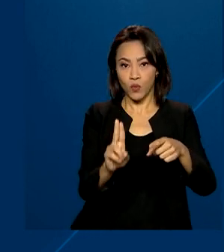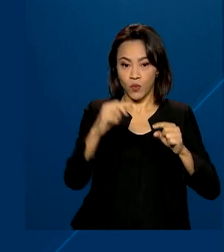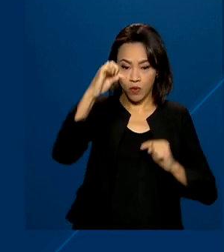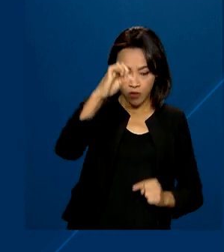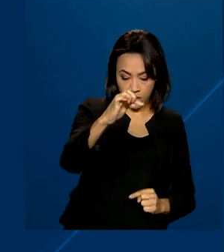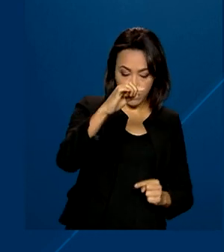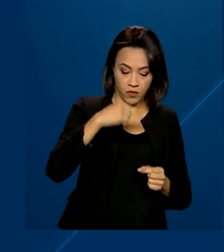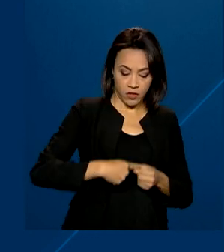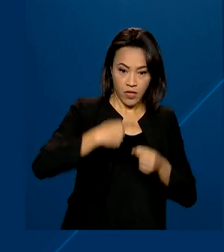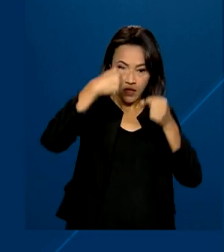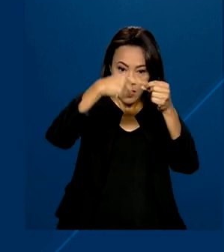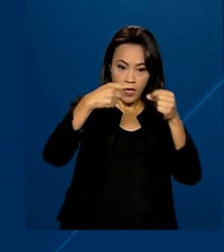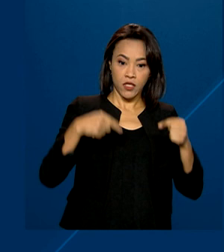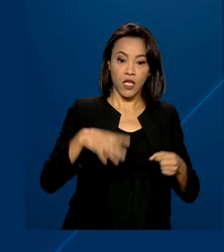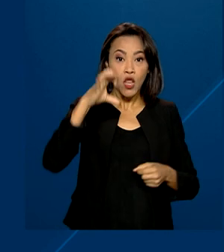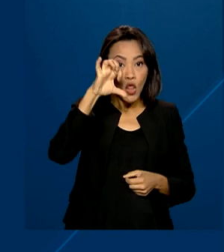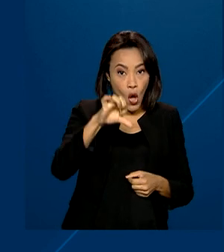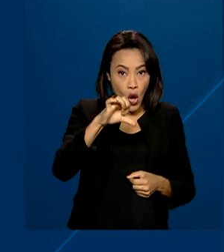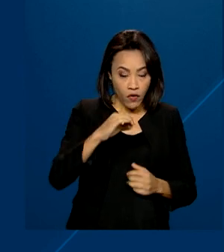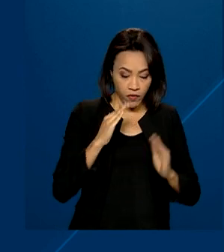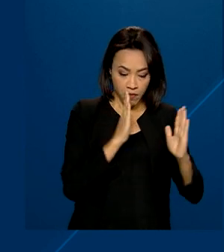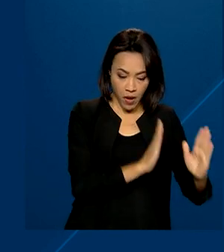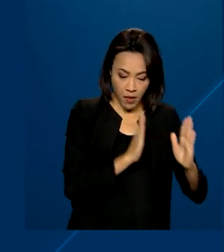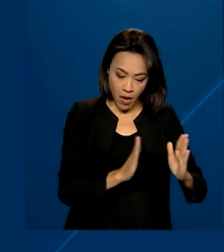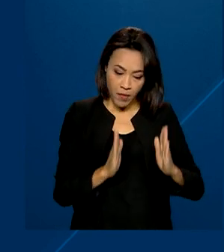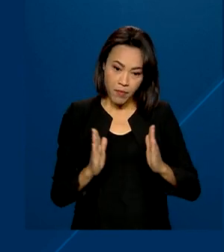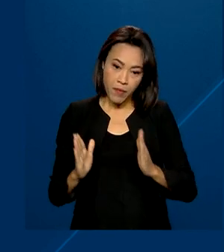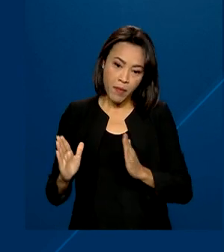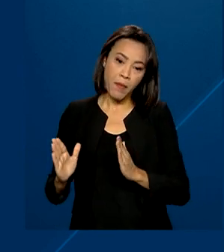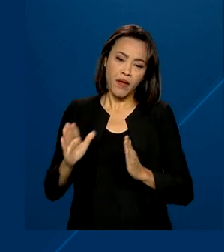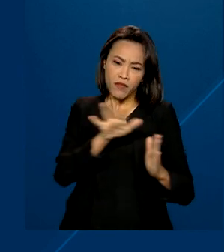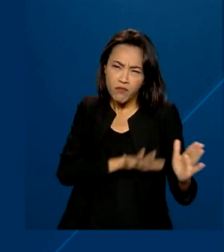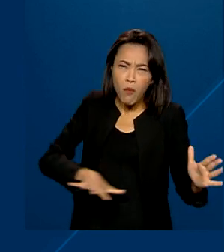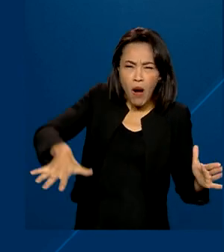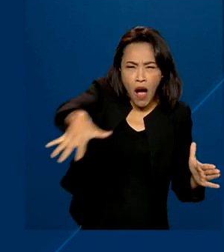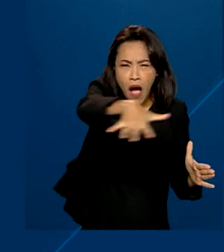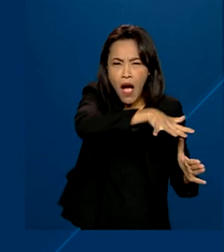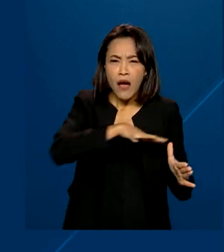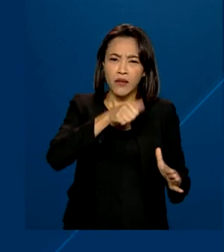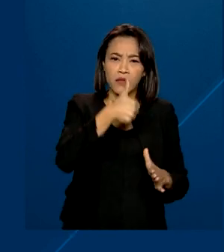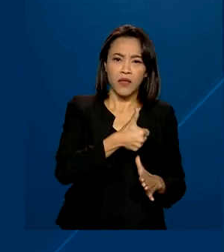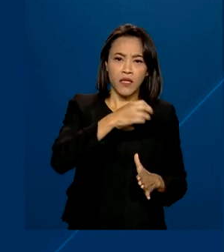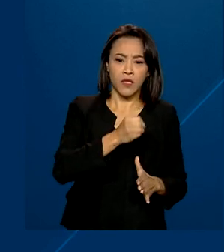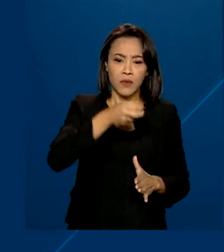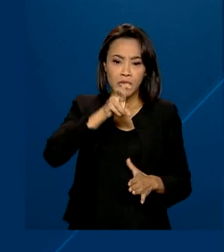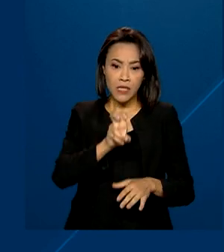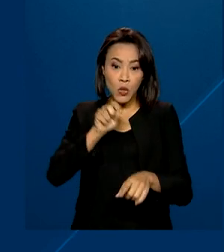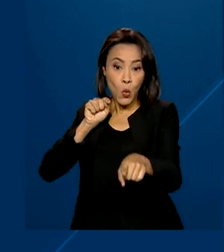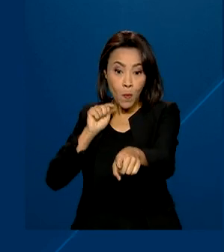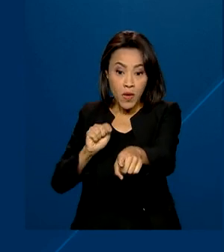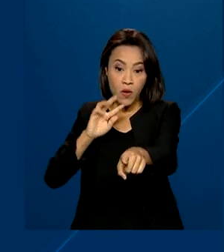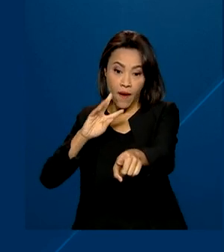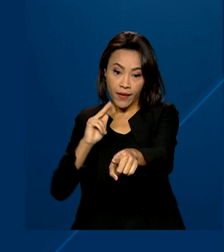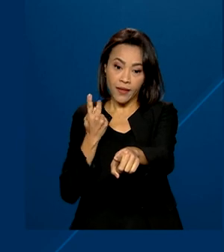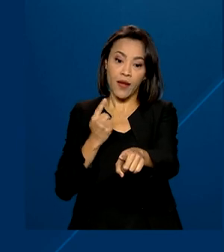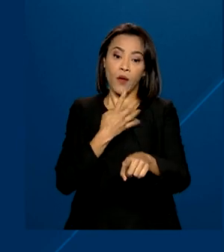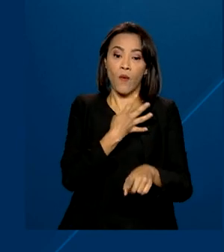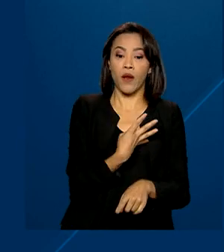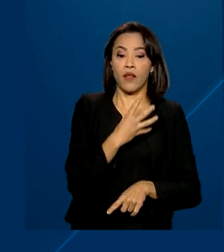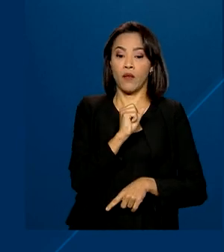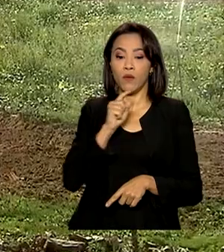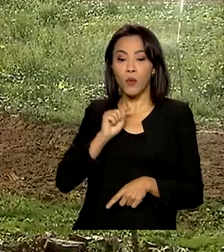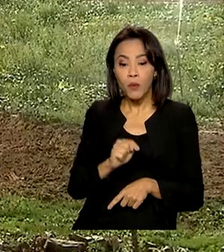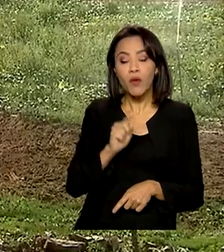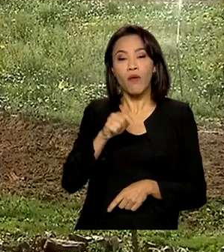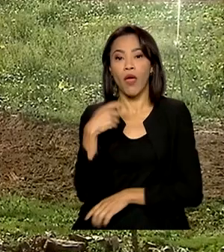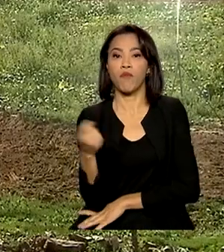em nove etapas, que abrangem uma área total de 105 mil hectares, dos quais 48 mil são irrigáveis.